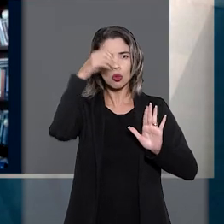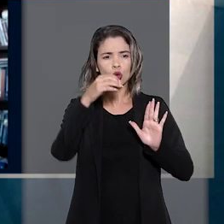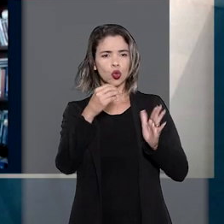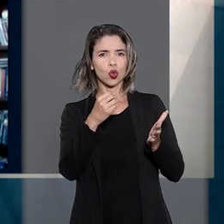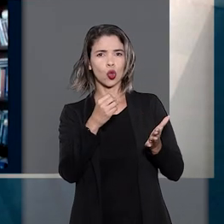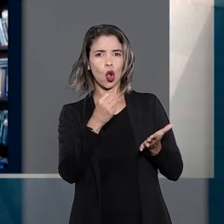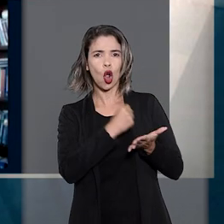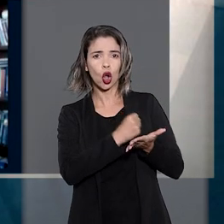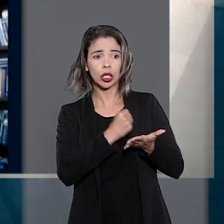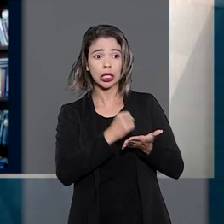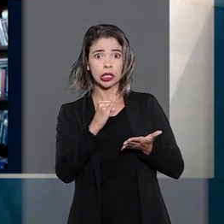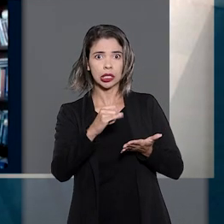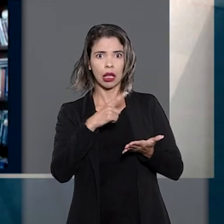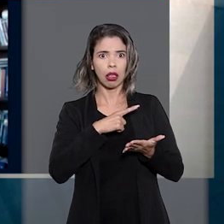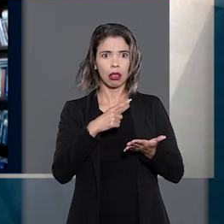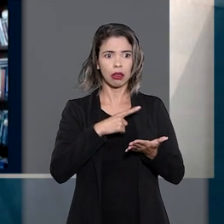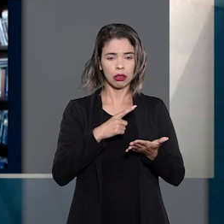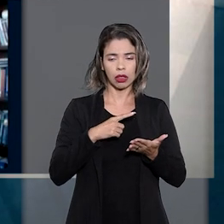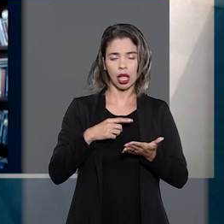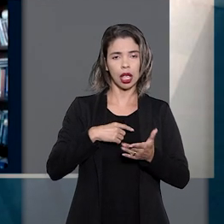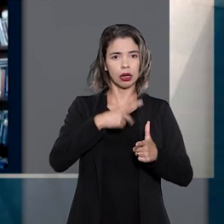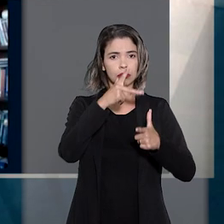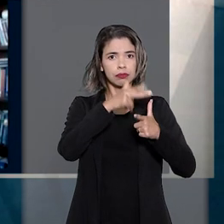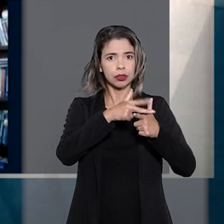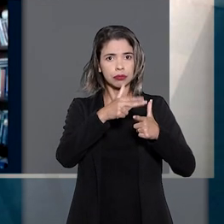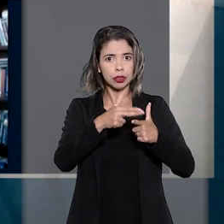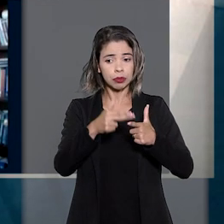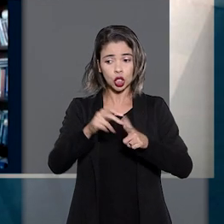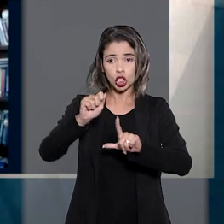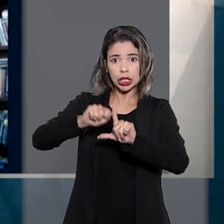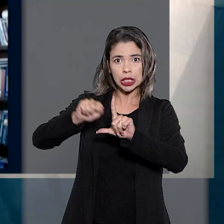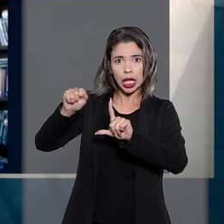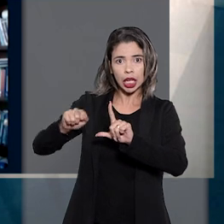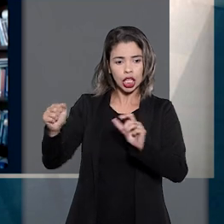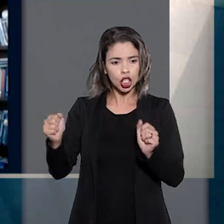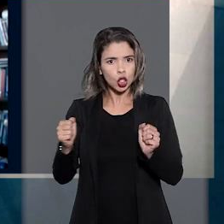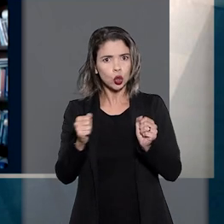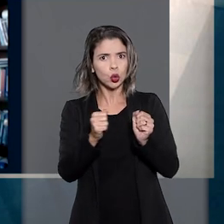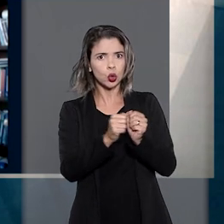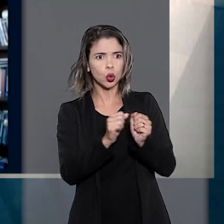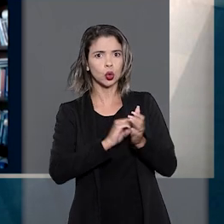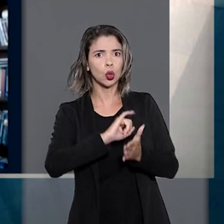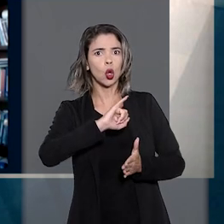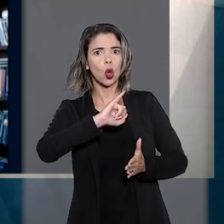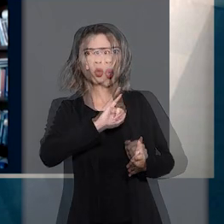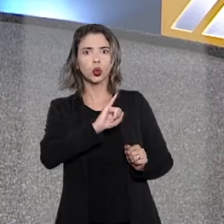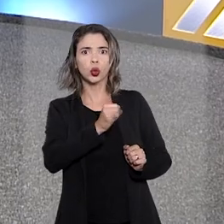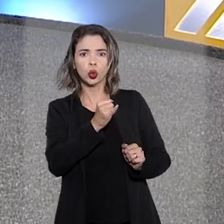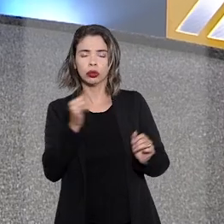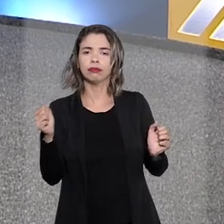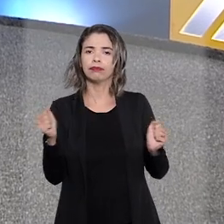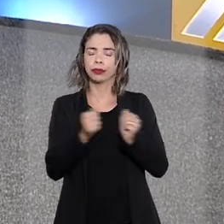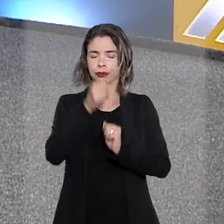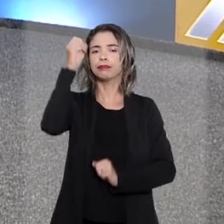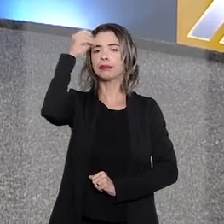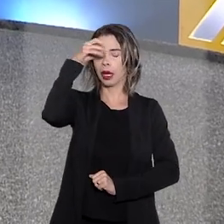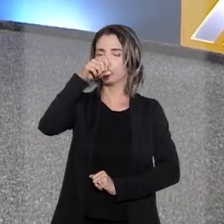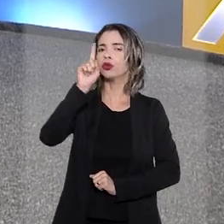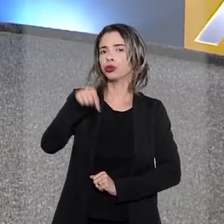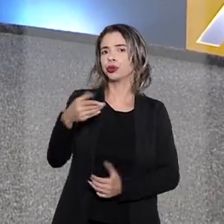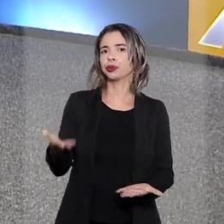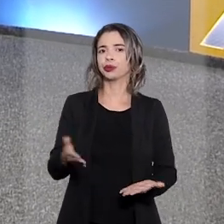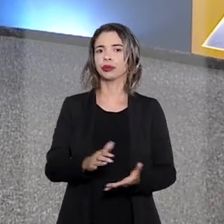incidência simultânea de correção monetária das parcelas pela taxa Selic e de juros remuneratórios. Em caso de